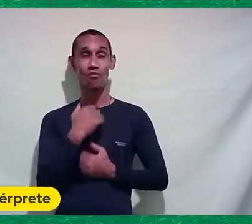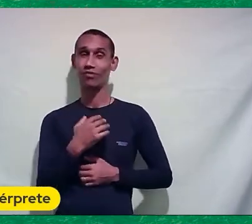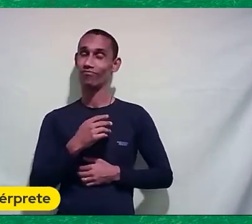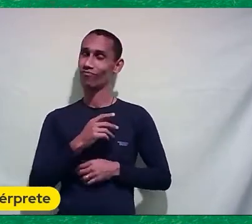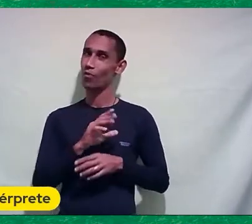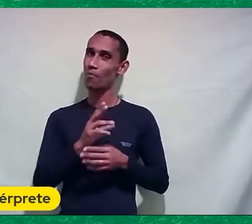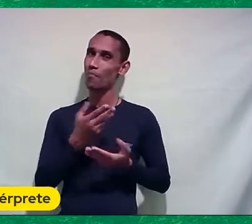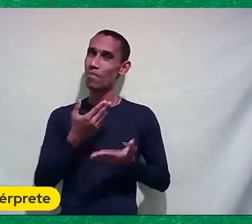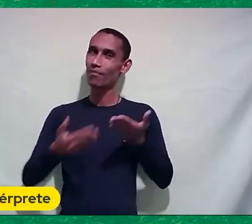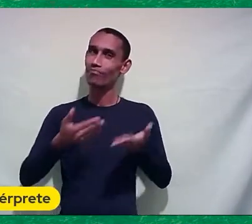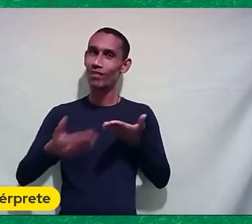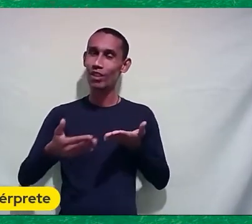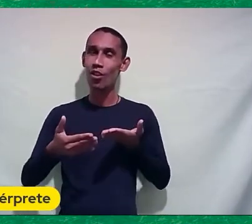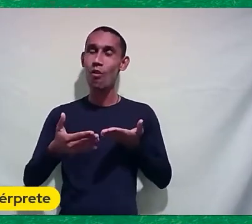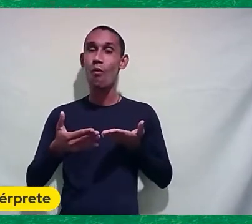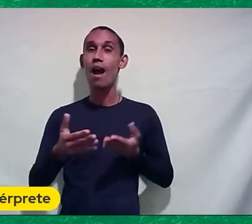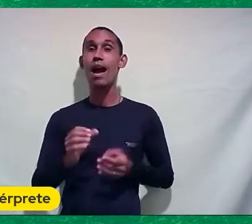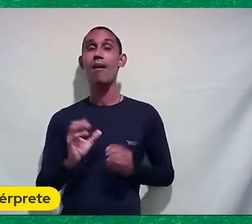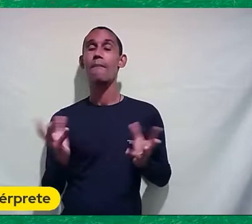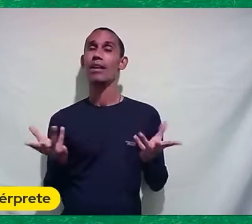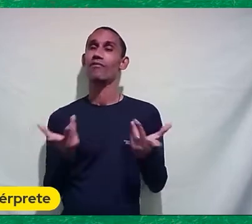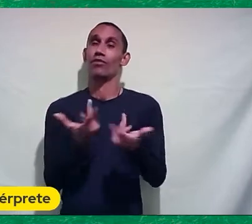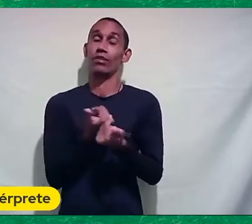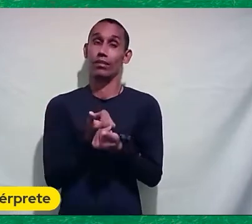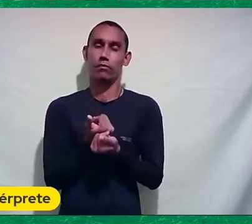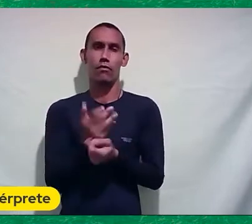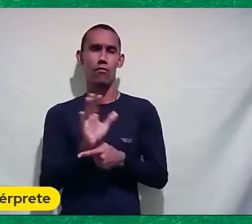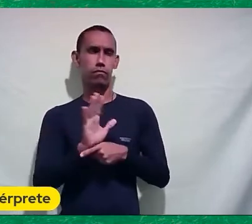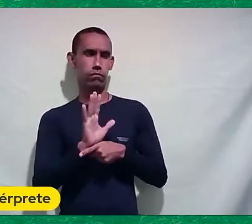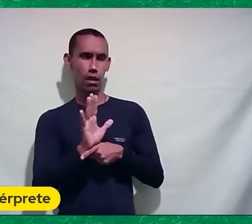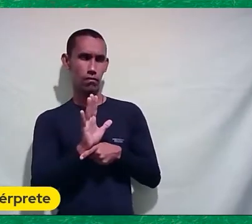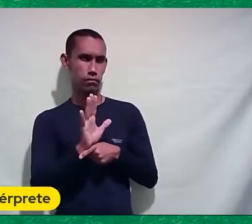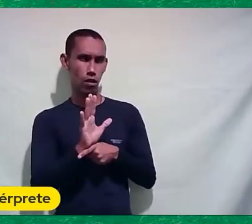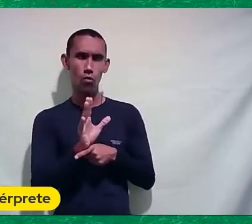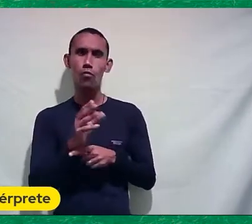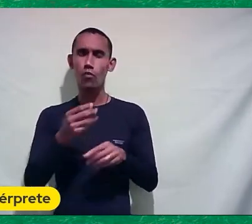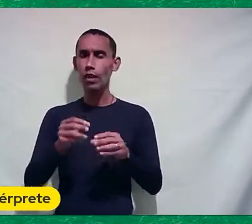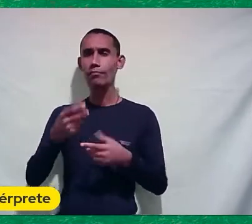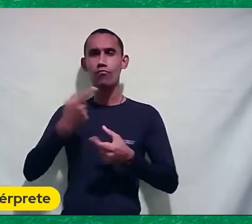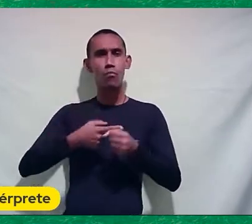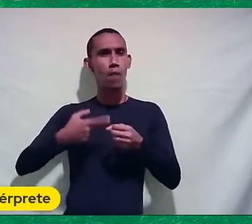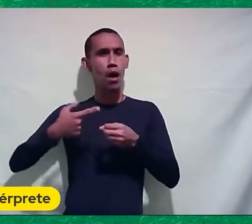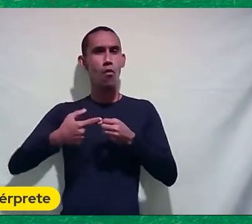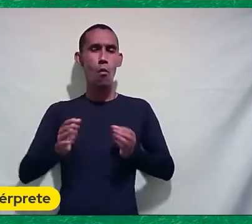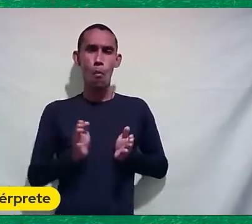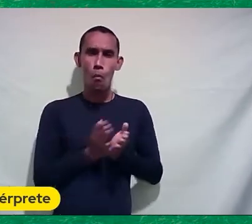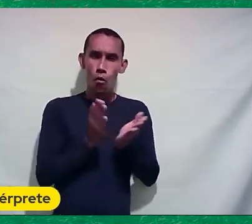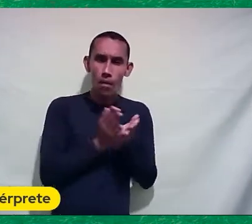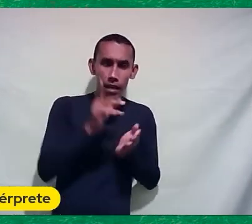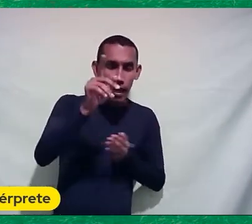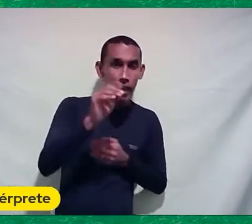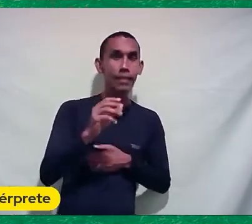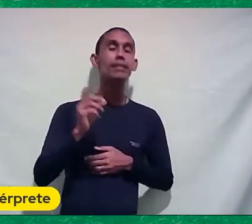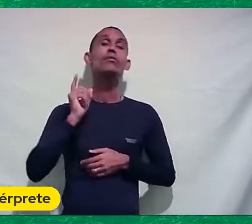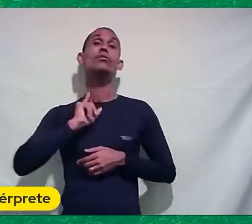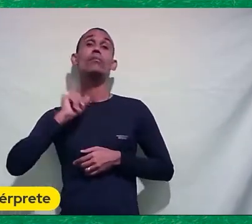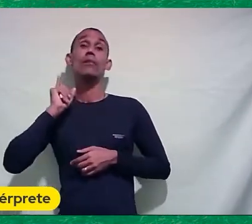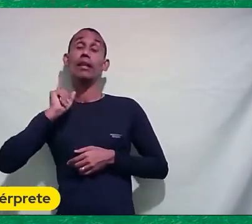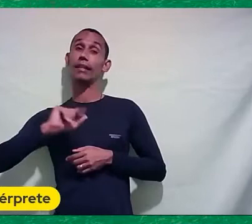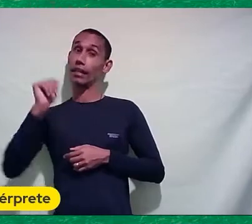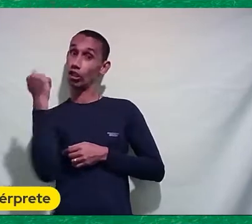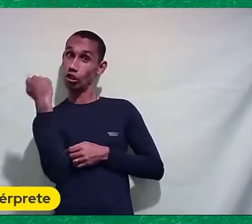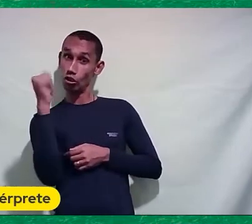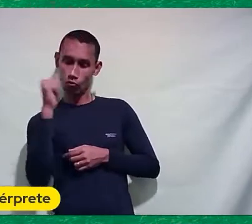Descaracterizado Em relação ao que Eles filmaram Porque eles foram Para os bairros Pobres De Buenos Aires Das cidades Onde tinha